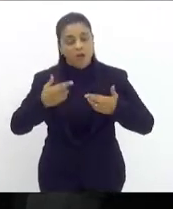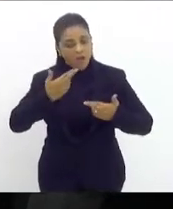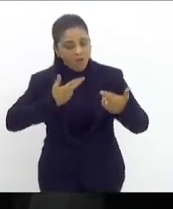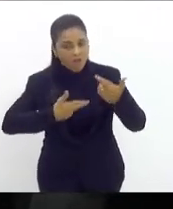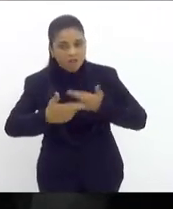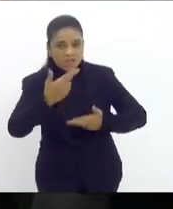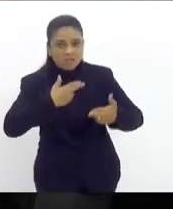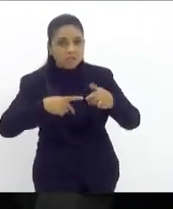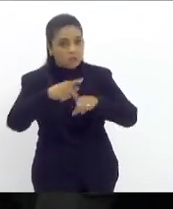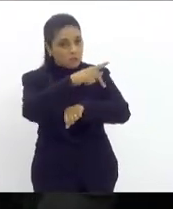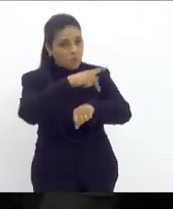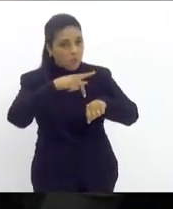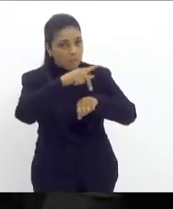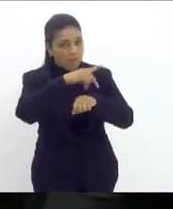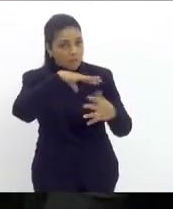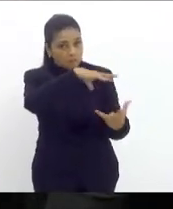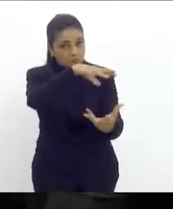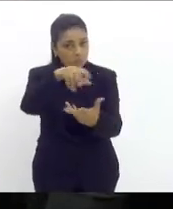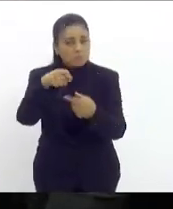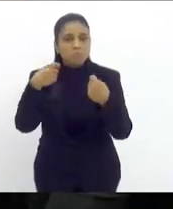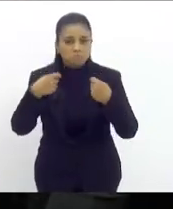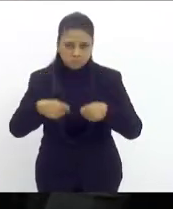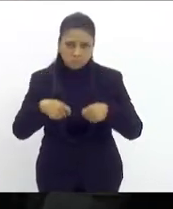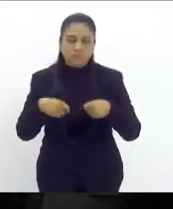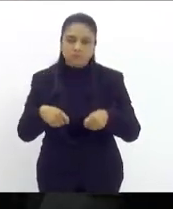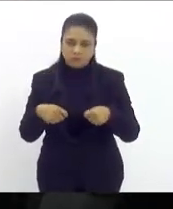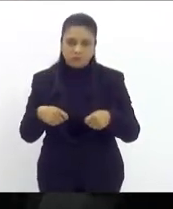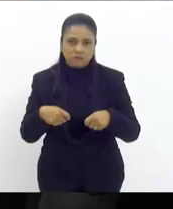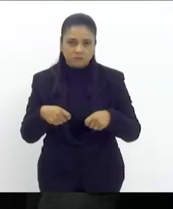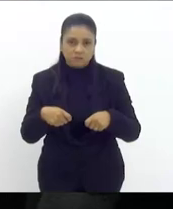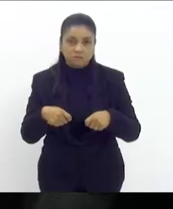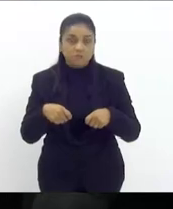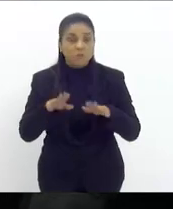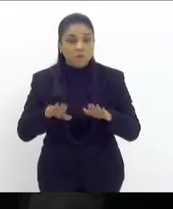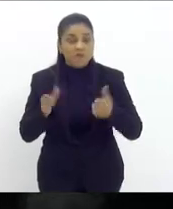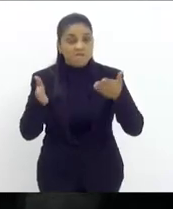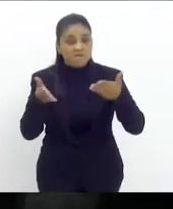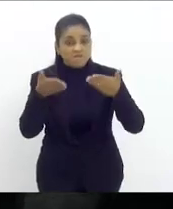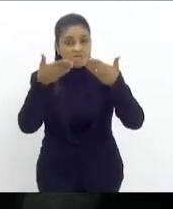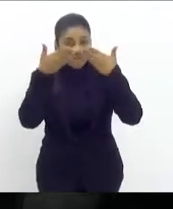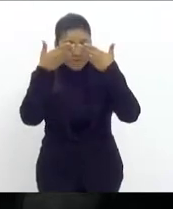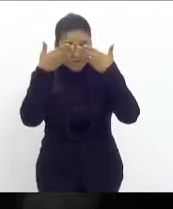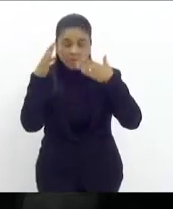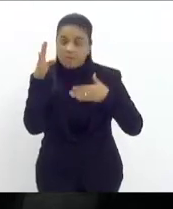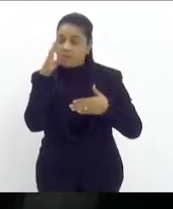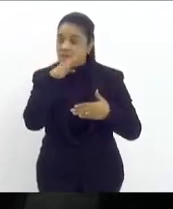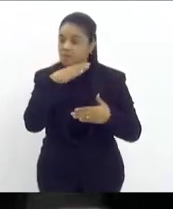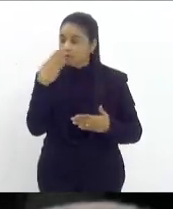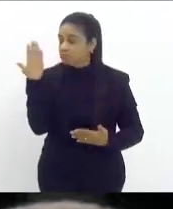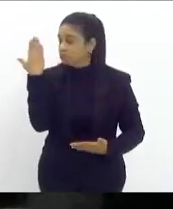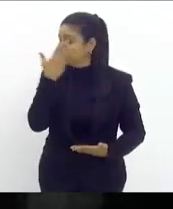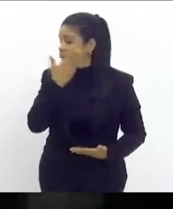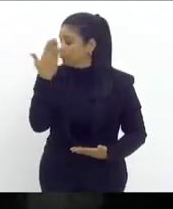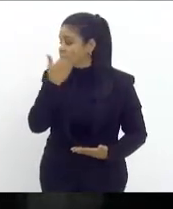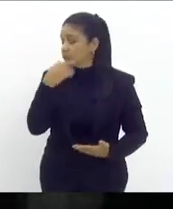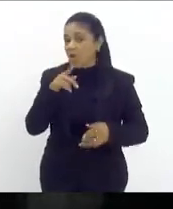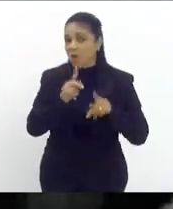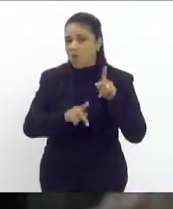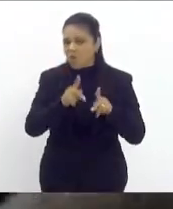internacionais elas precisam acontecer mas fechar os olhos para a maldade que é feita àquele povo